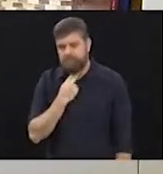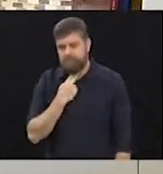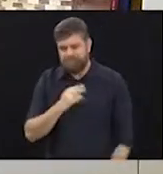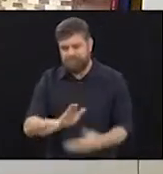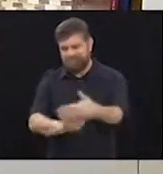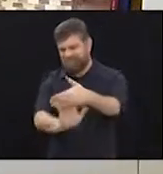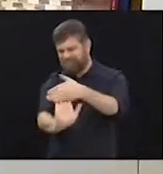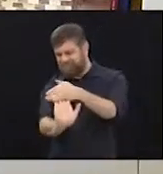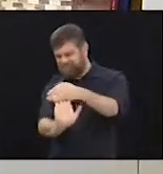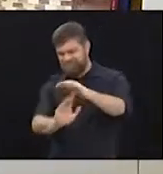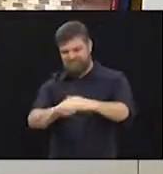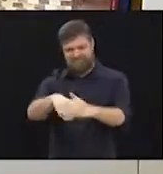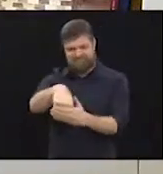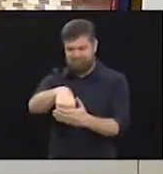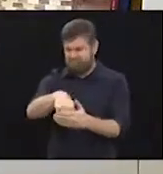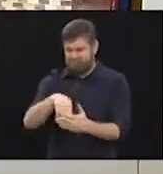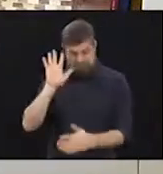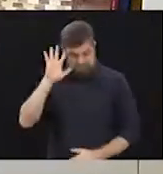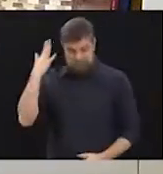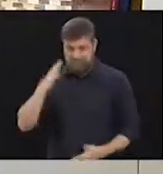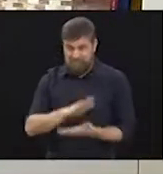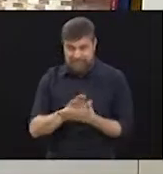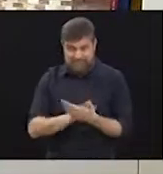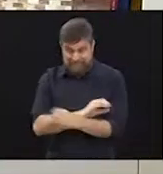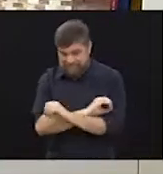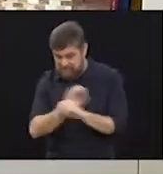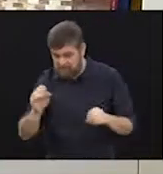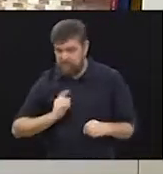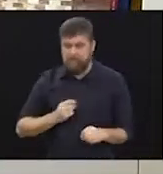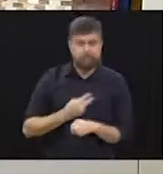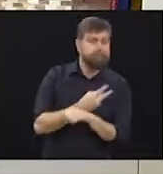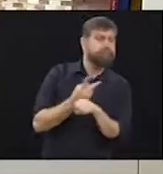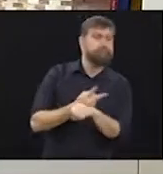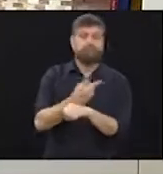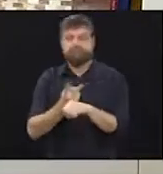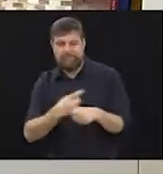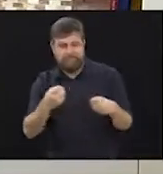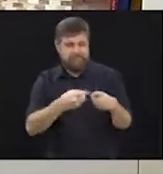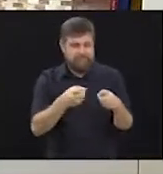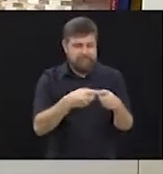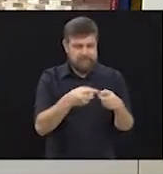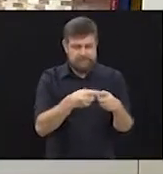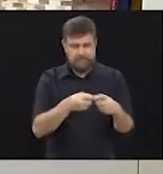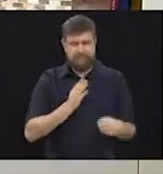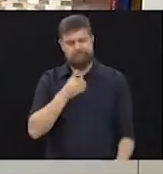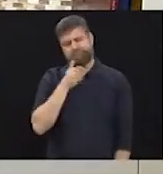alongamento não resolvia. Aí eu comecei a procurar médicos, né?